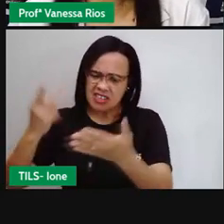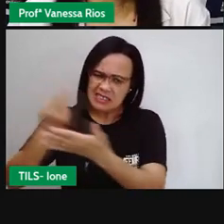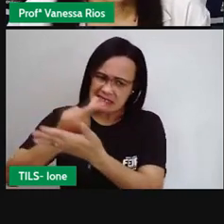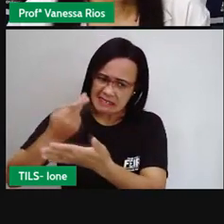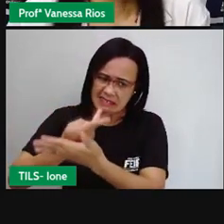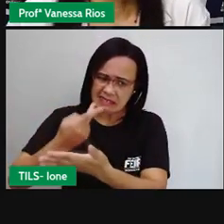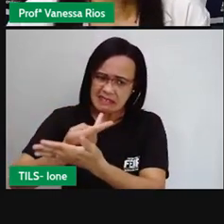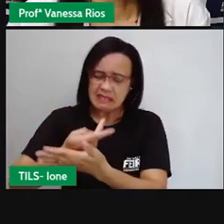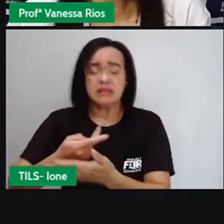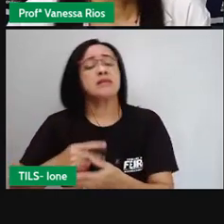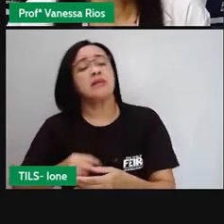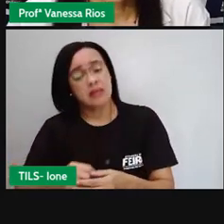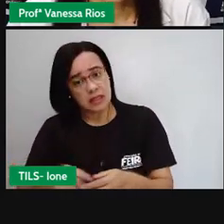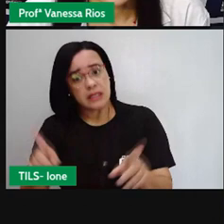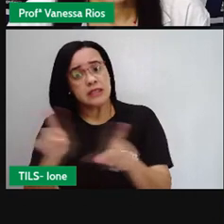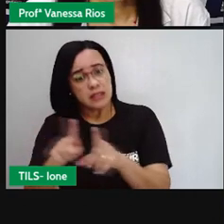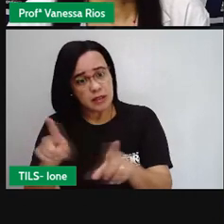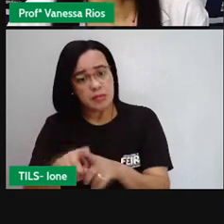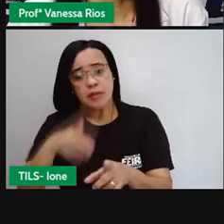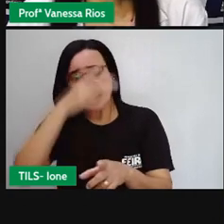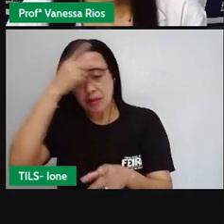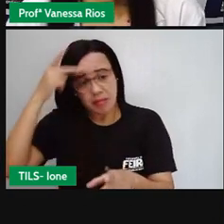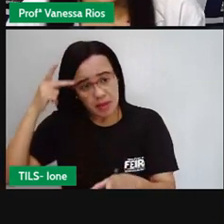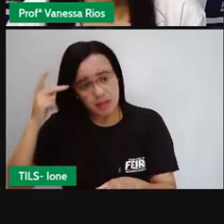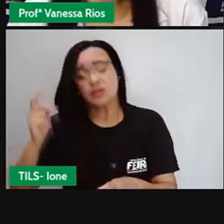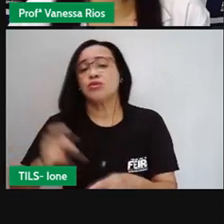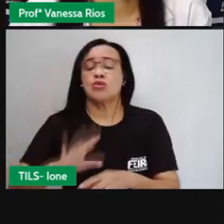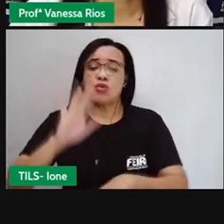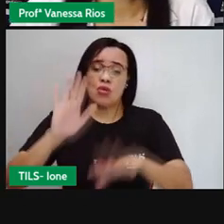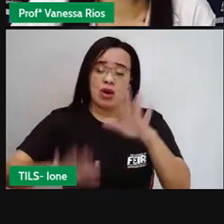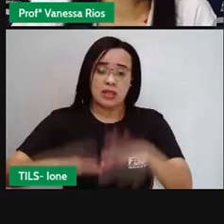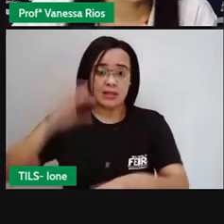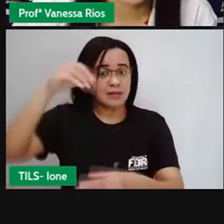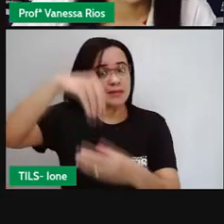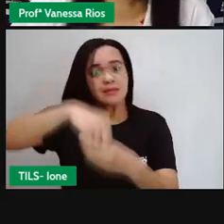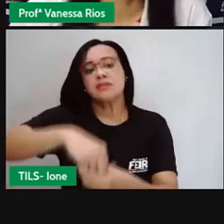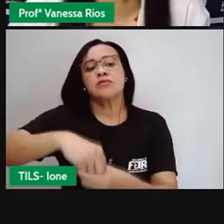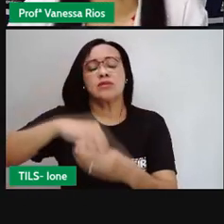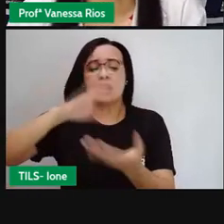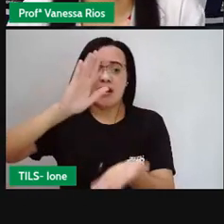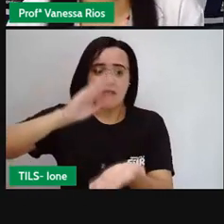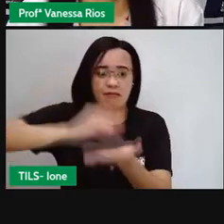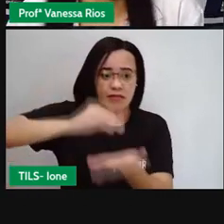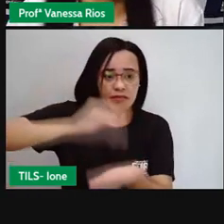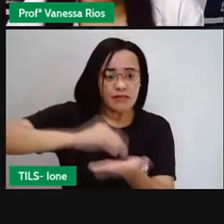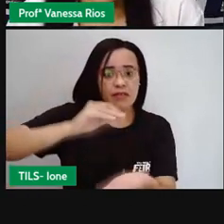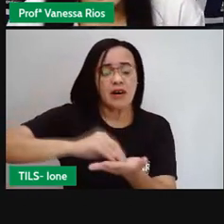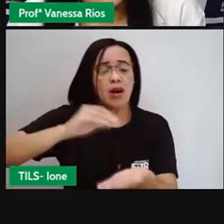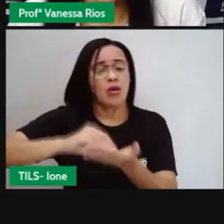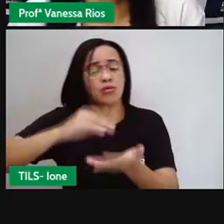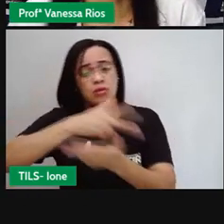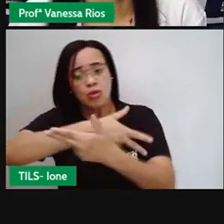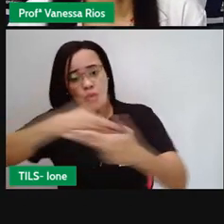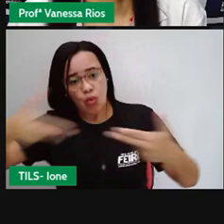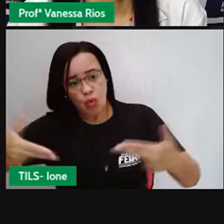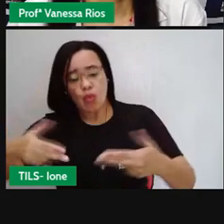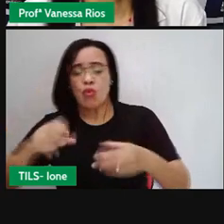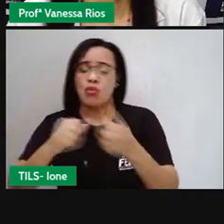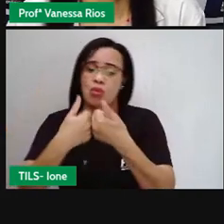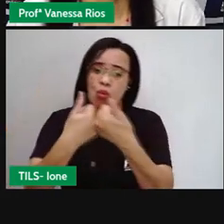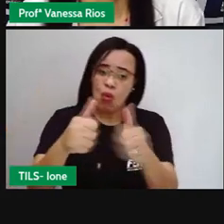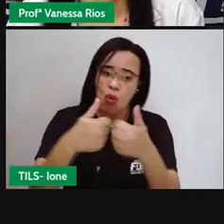estrutura, né? Infraestrutura adequada para a movimentação, para a circulação das pessoas, dos transportes.